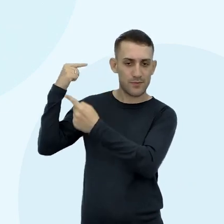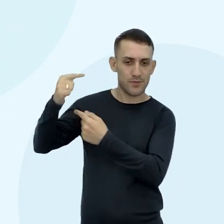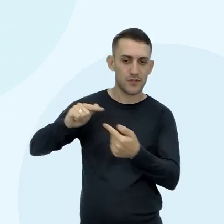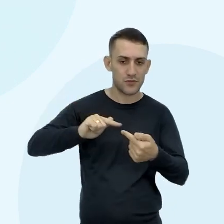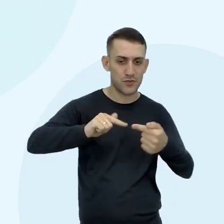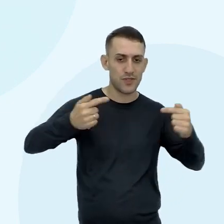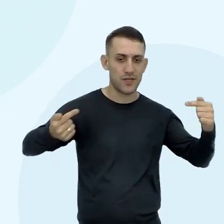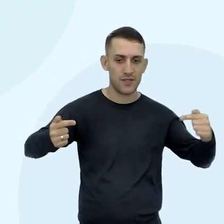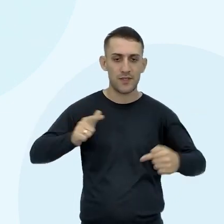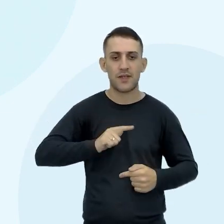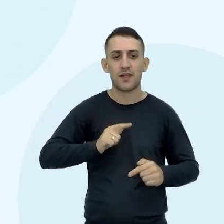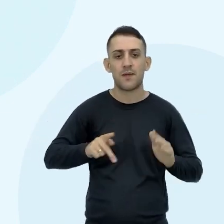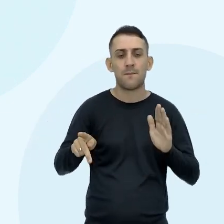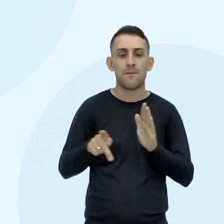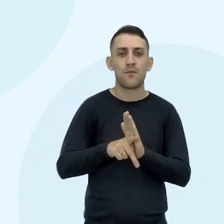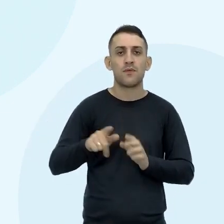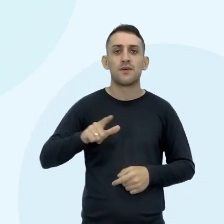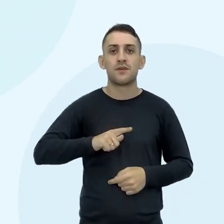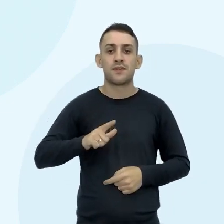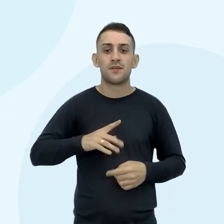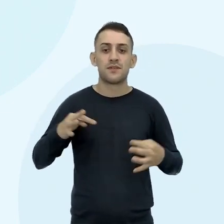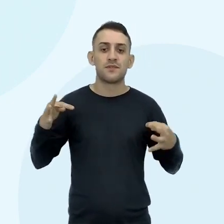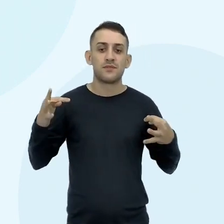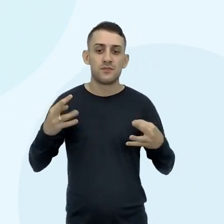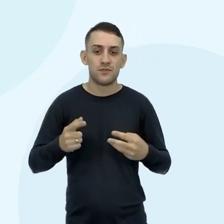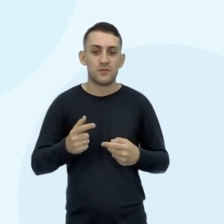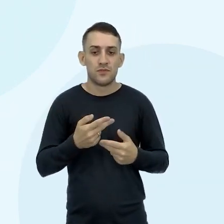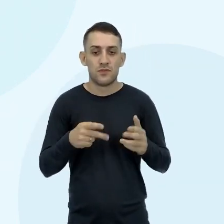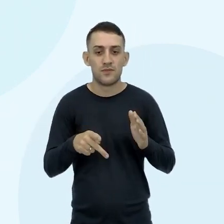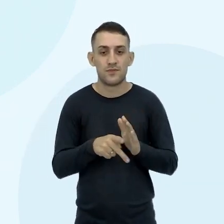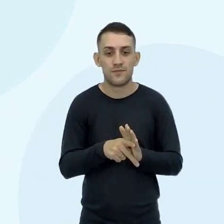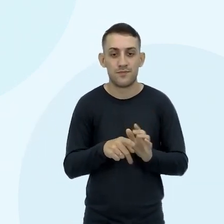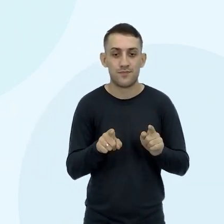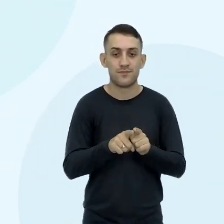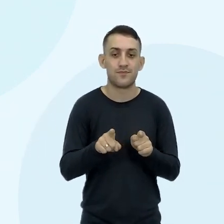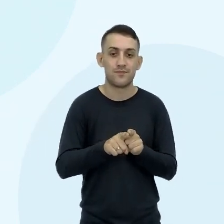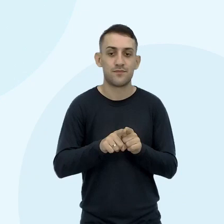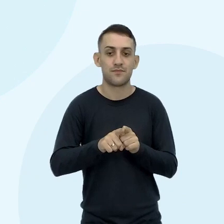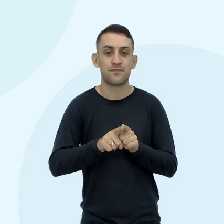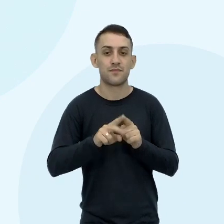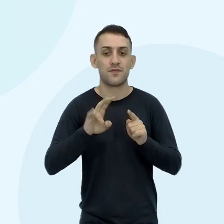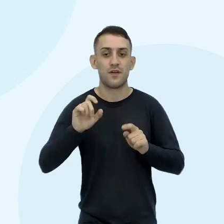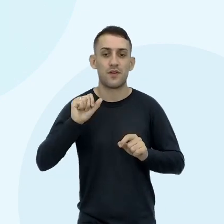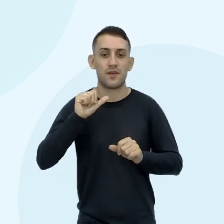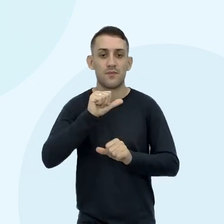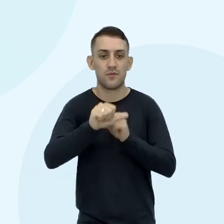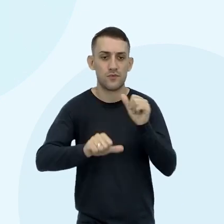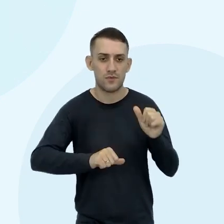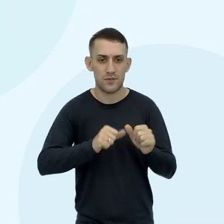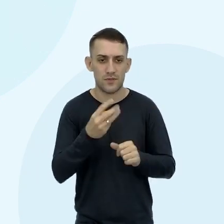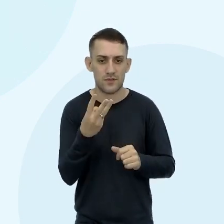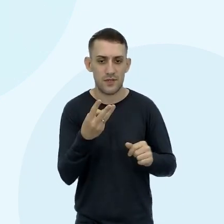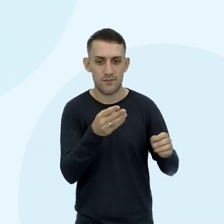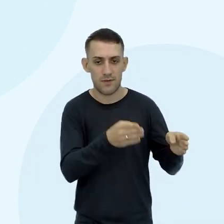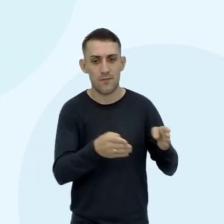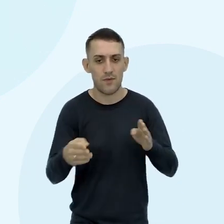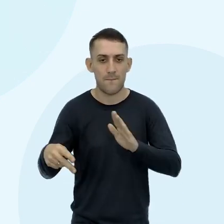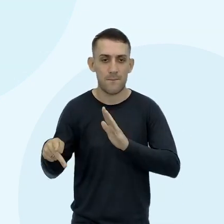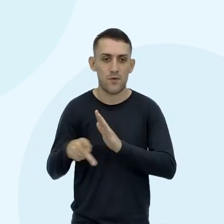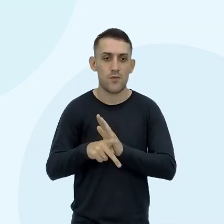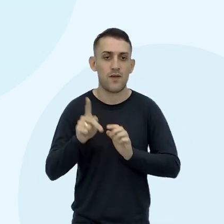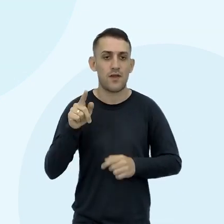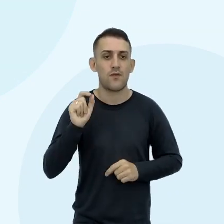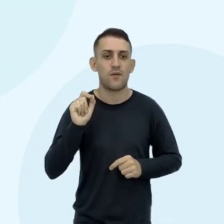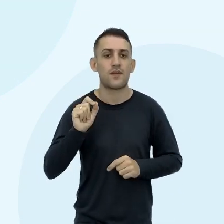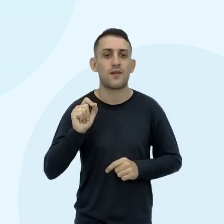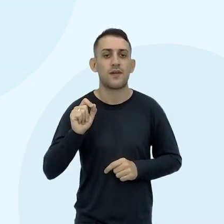Grandes domínios Que todos Eles têm Todos Os organismos Têm um ancestrão Em comum E vai se ramificando Em 3 grandes domínios Que é o das